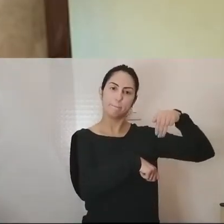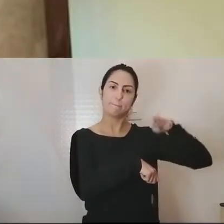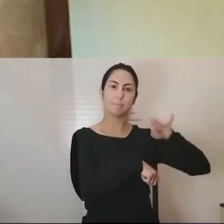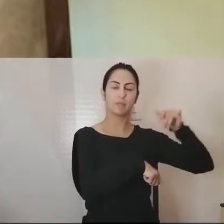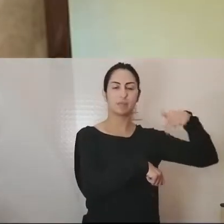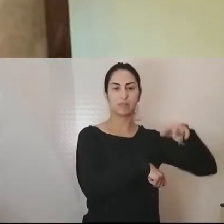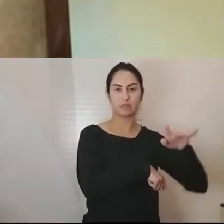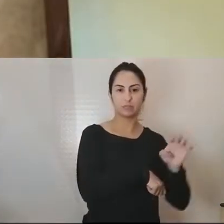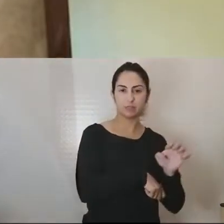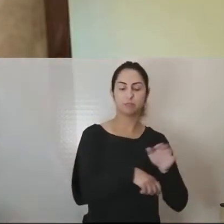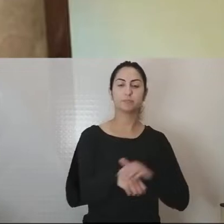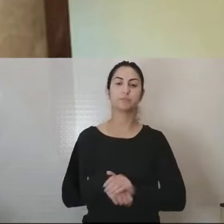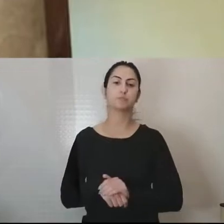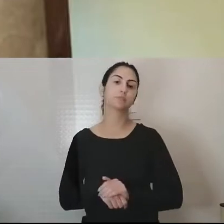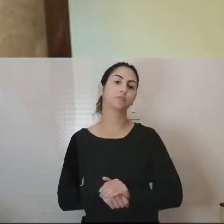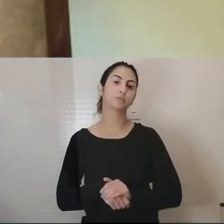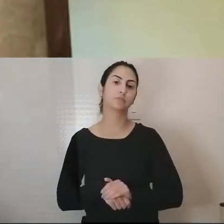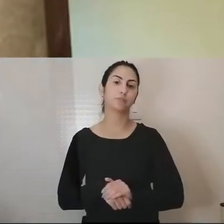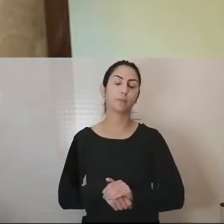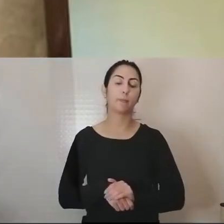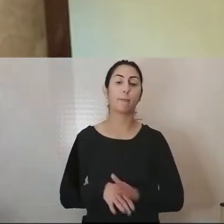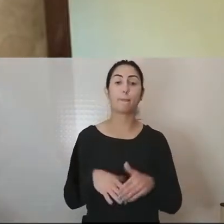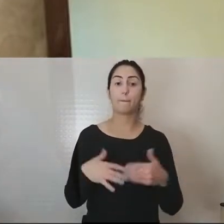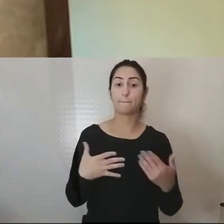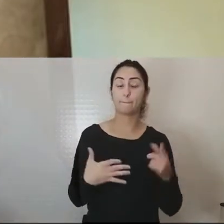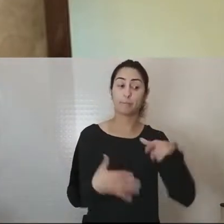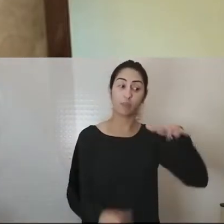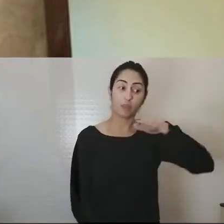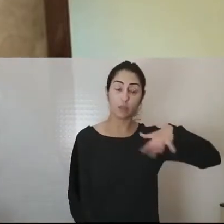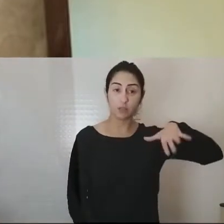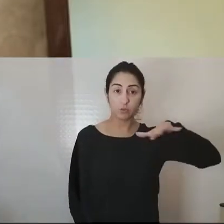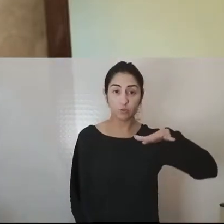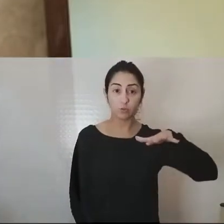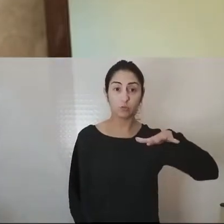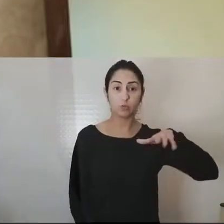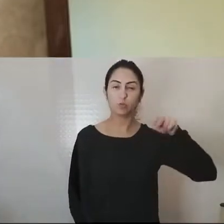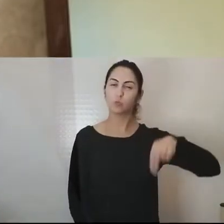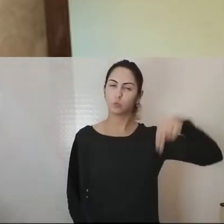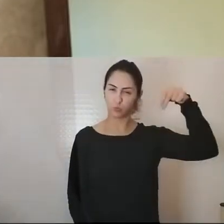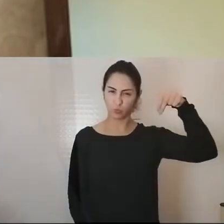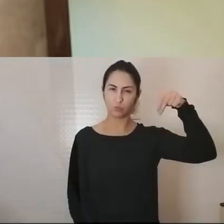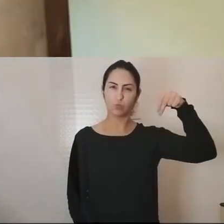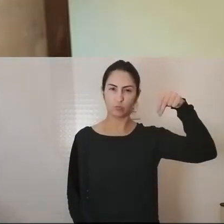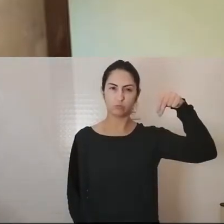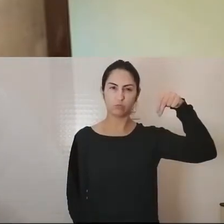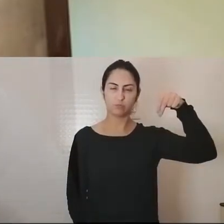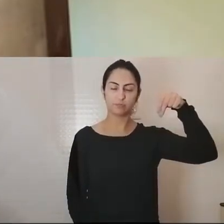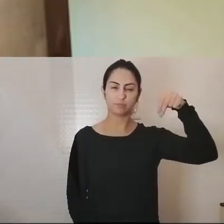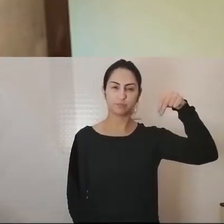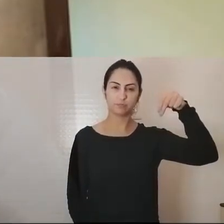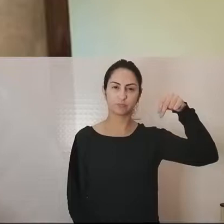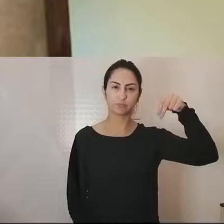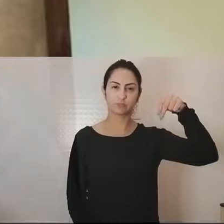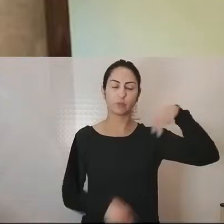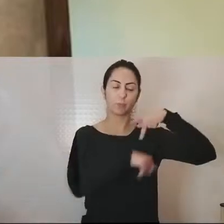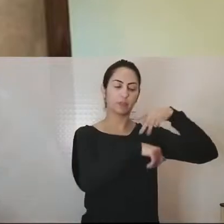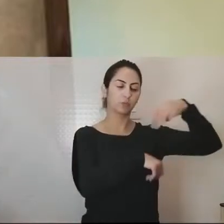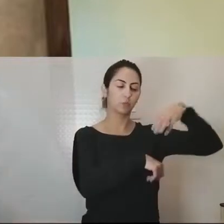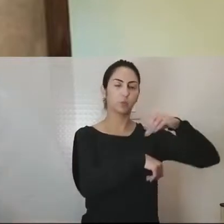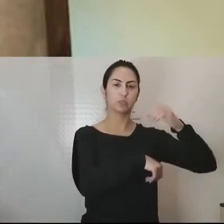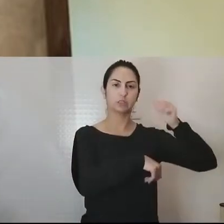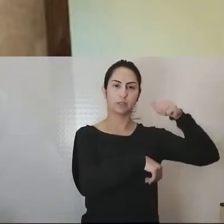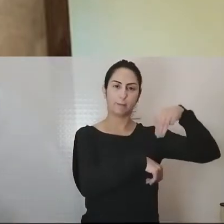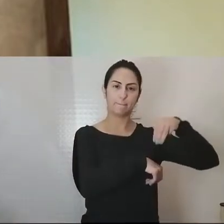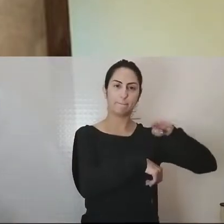Cabo Delgado é, portanto, a região do norte de Moçambique, e